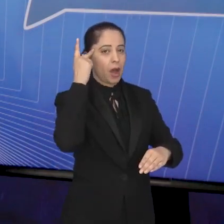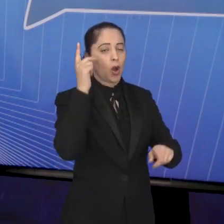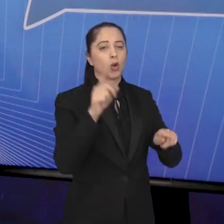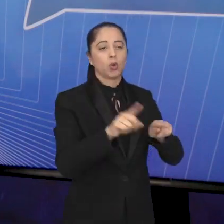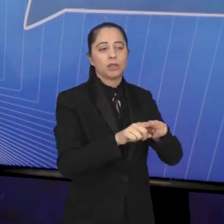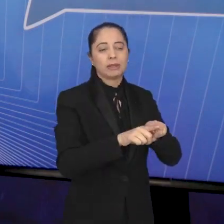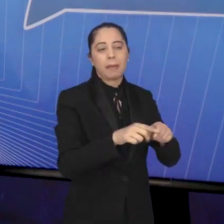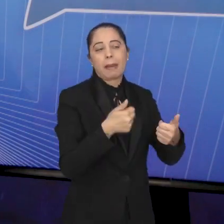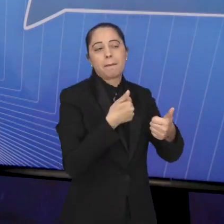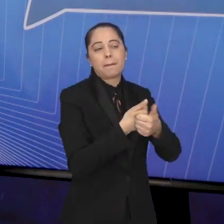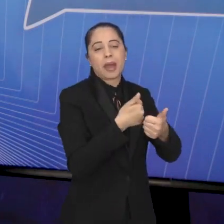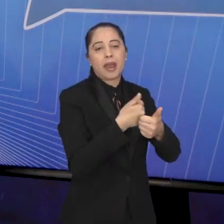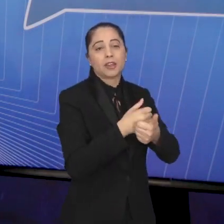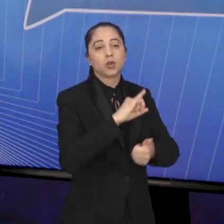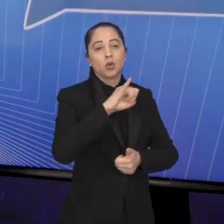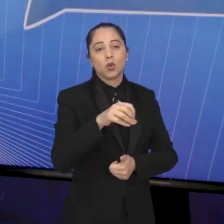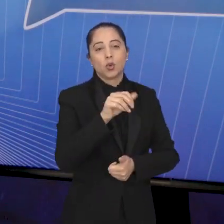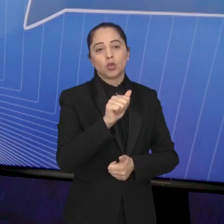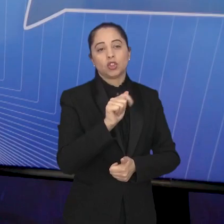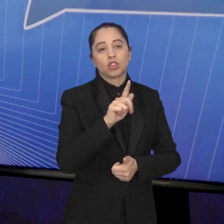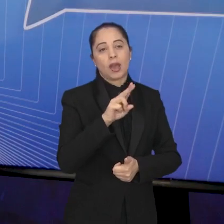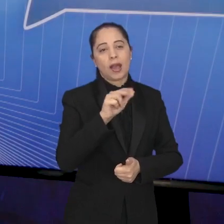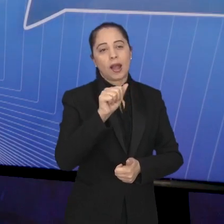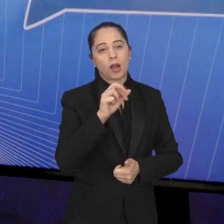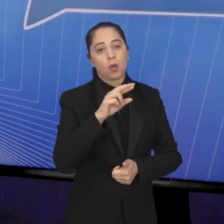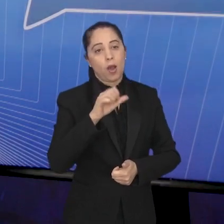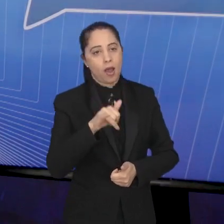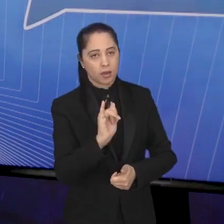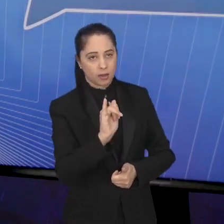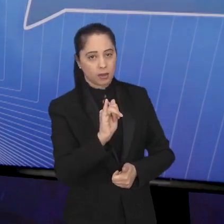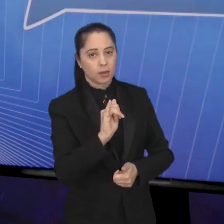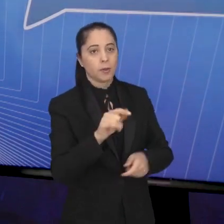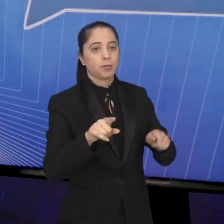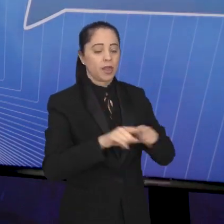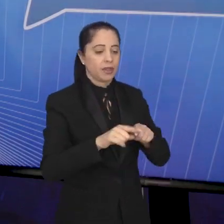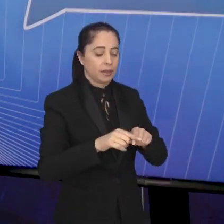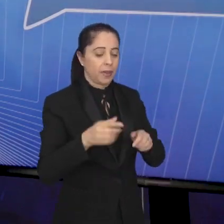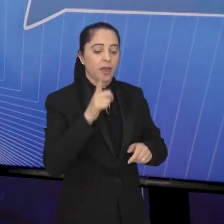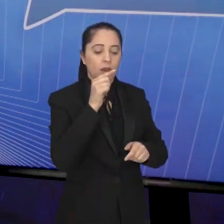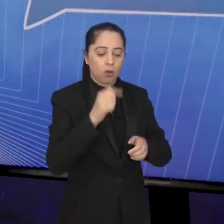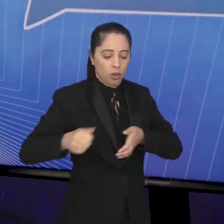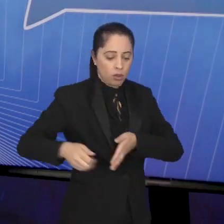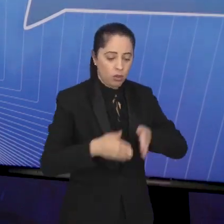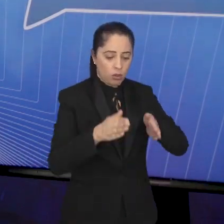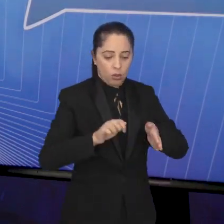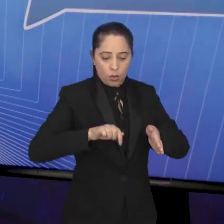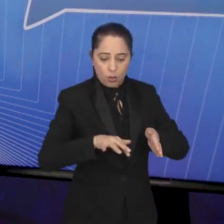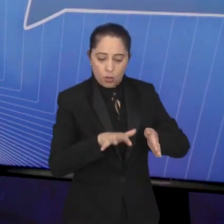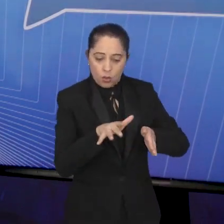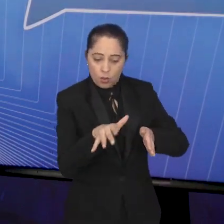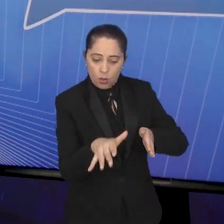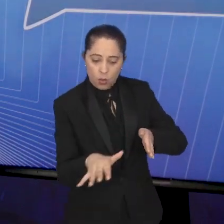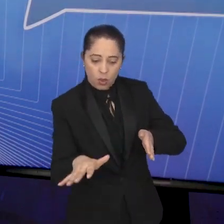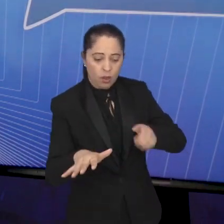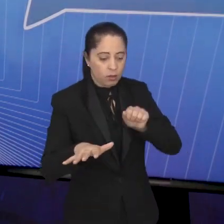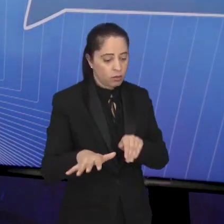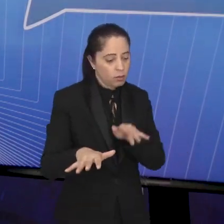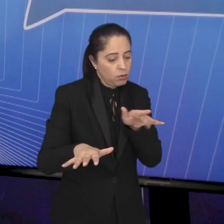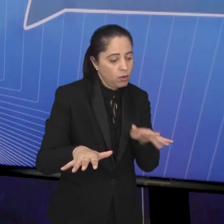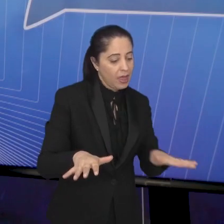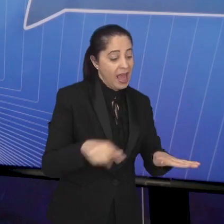do Jaguari, ali em Santo Isabel, é transferido lá para o sistema Cantareira, que vai abastecer a região metropolitana de São Paulo,